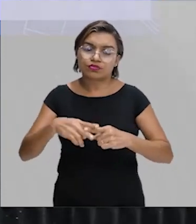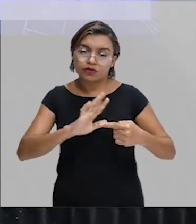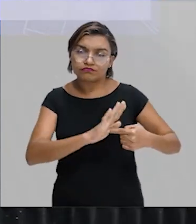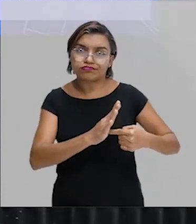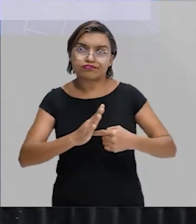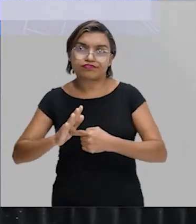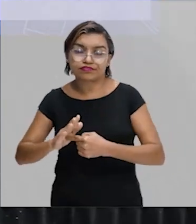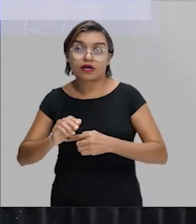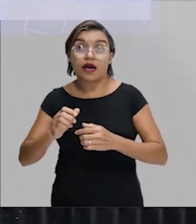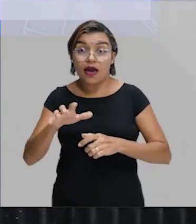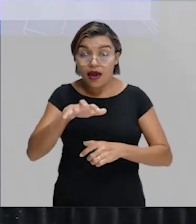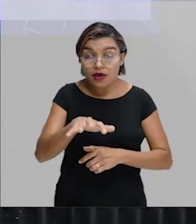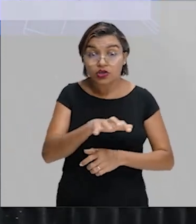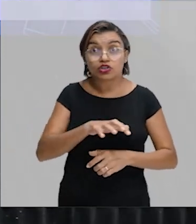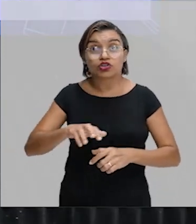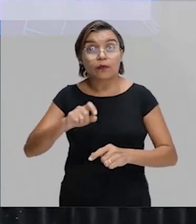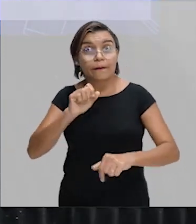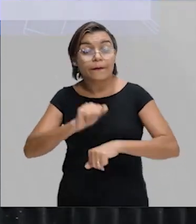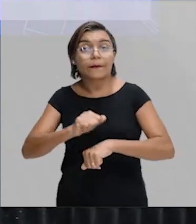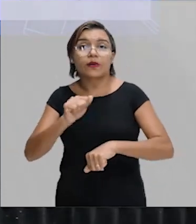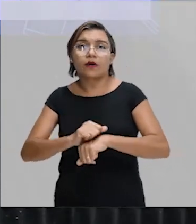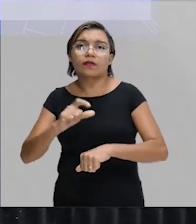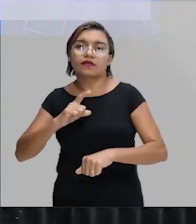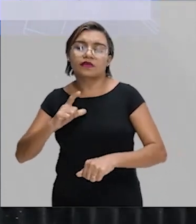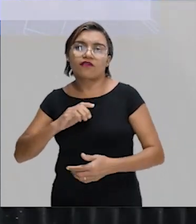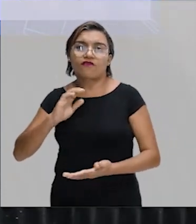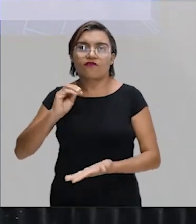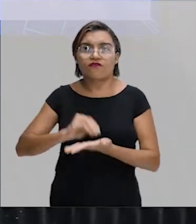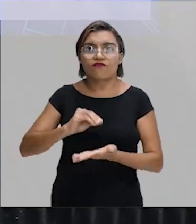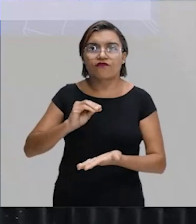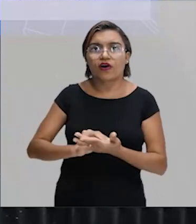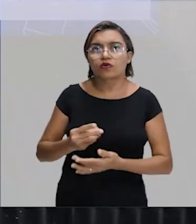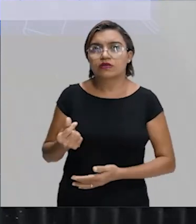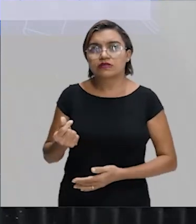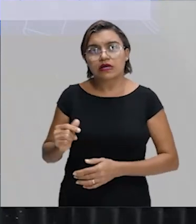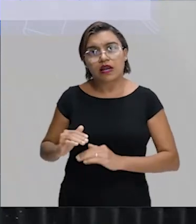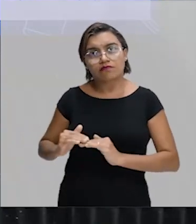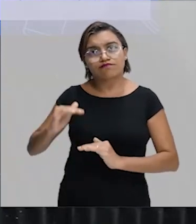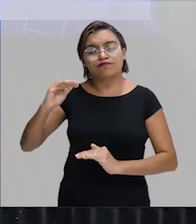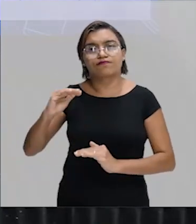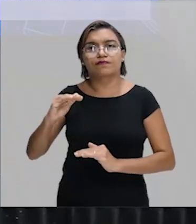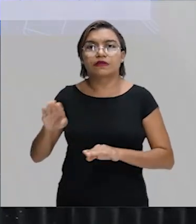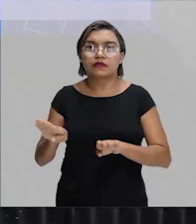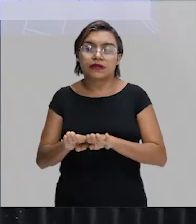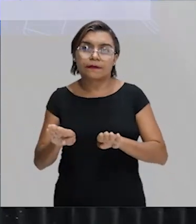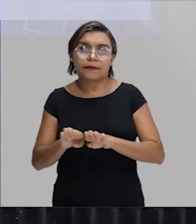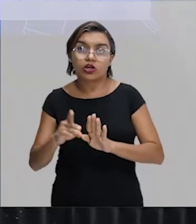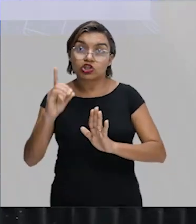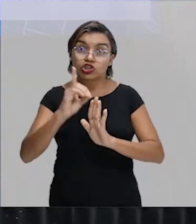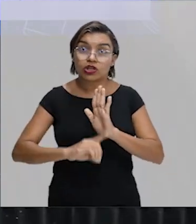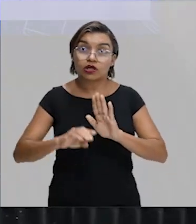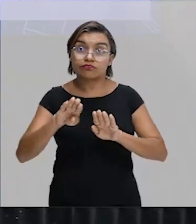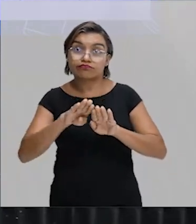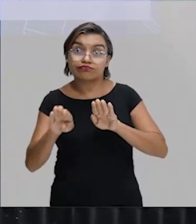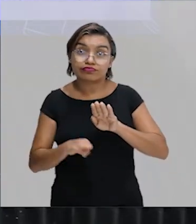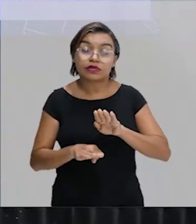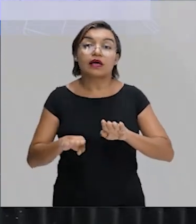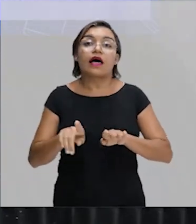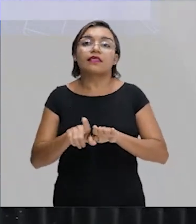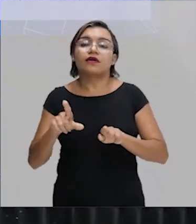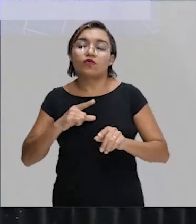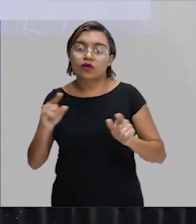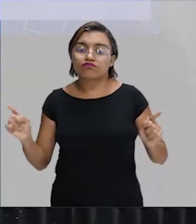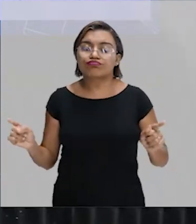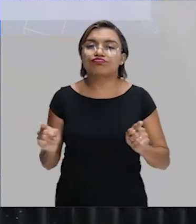espalhada por regiões mais pobres, onde você tem ausência de salários maiores, onde você tem diminuição de direitos trabalhistas. Tudo isso